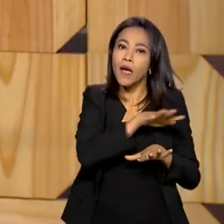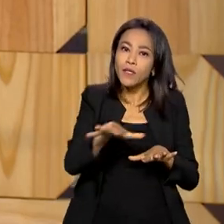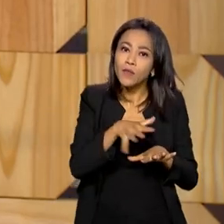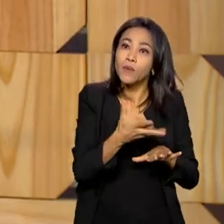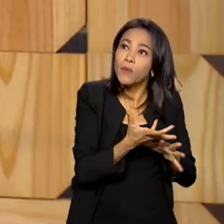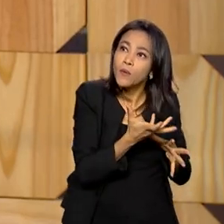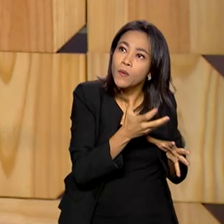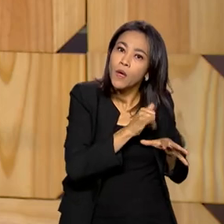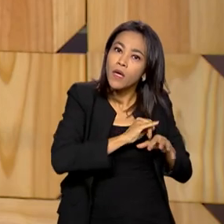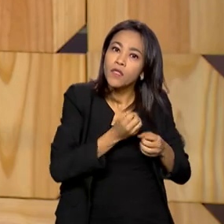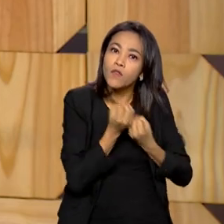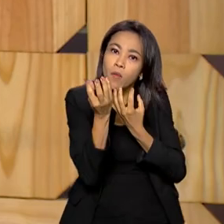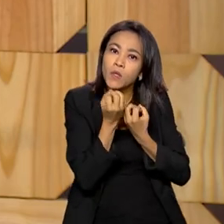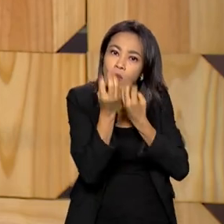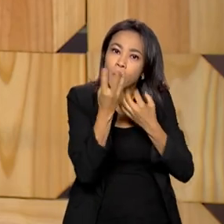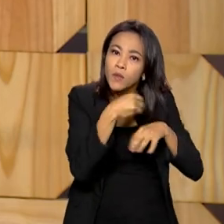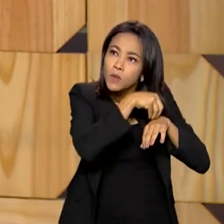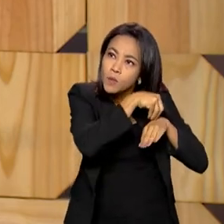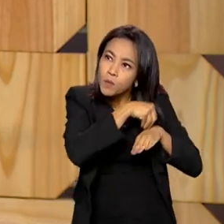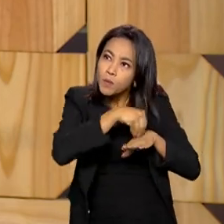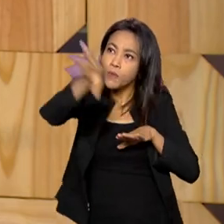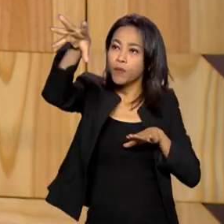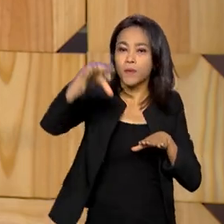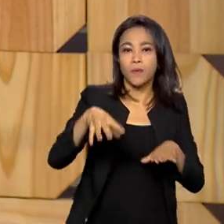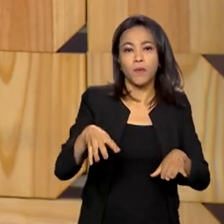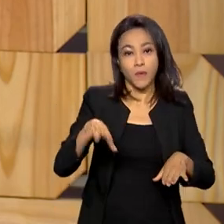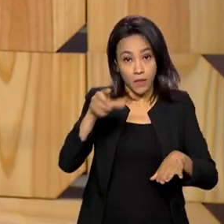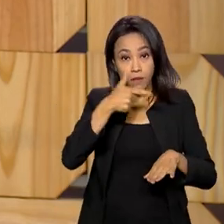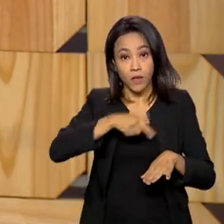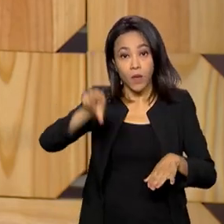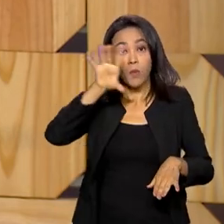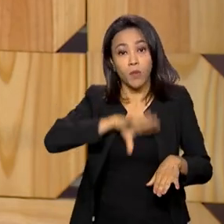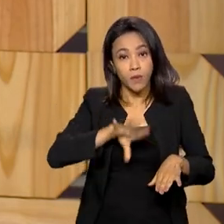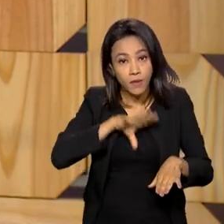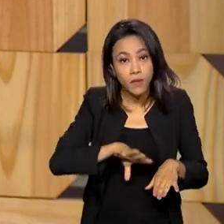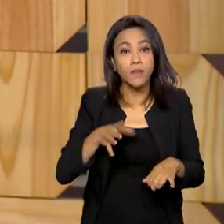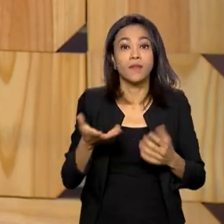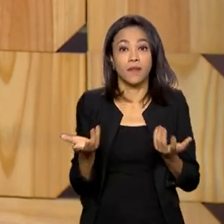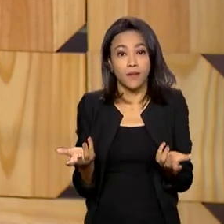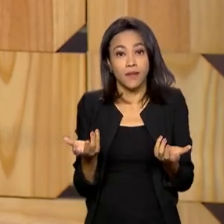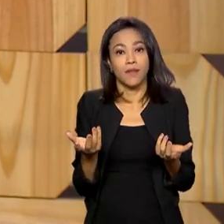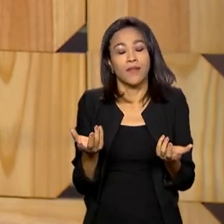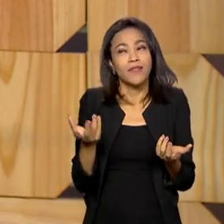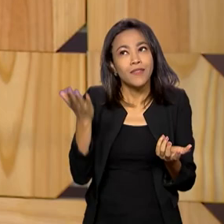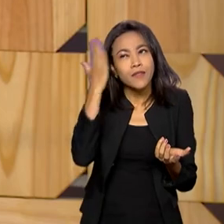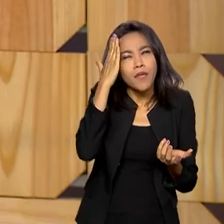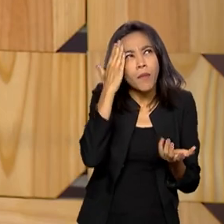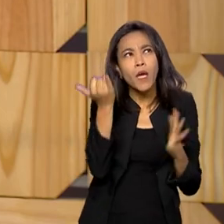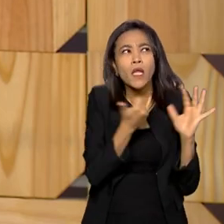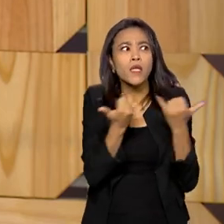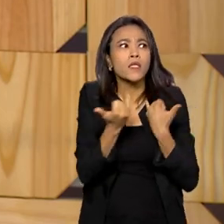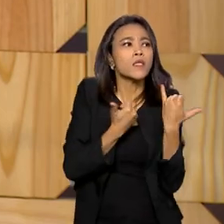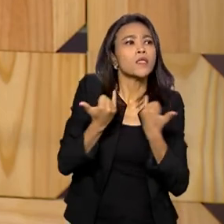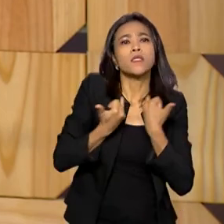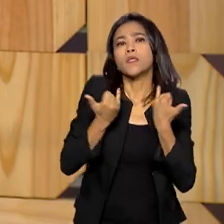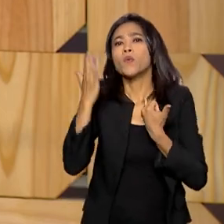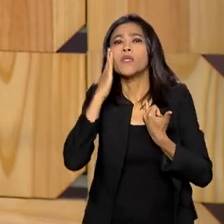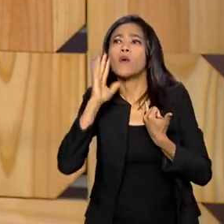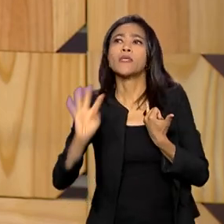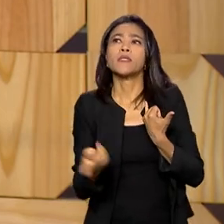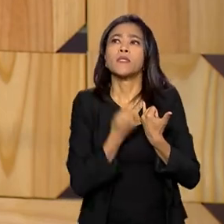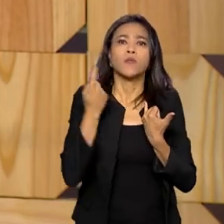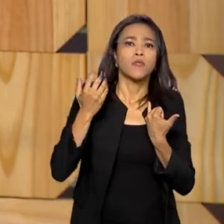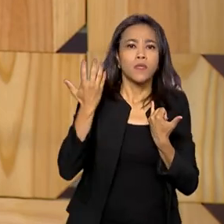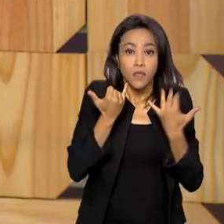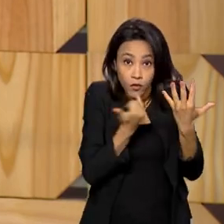sinal de rádio, em português, tendo a possibilidade de se informar, tendo a possibilidade de se educar,